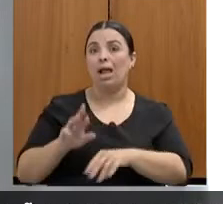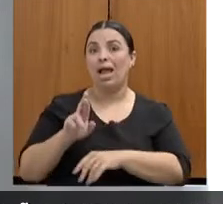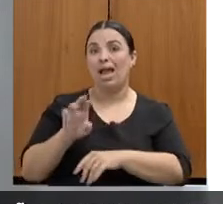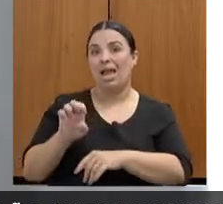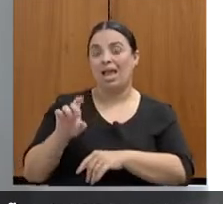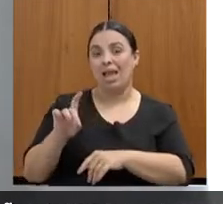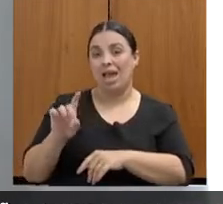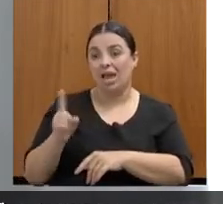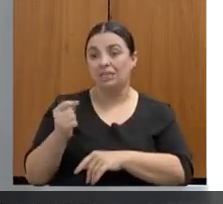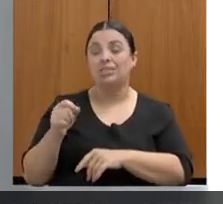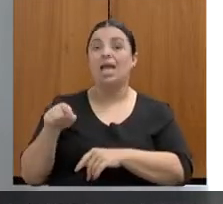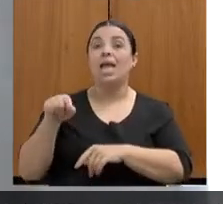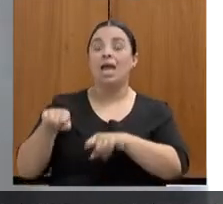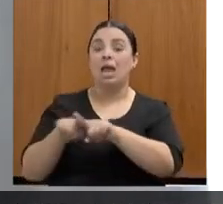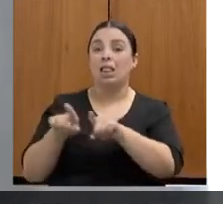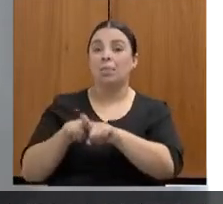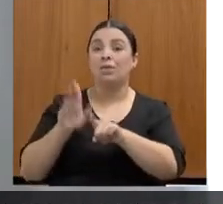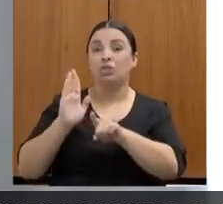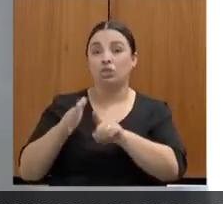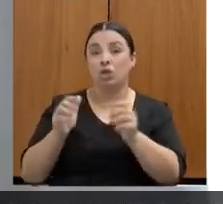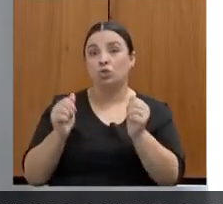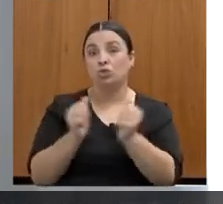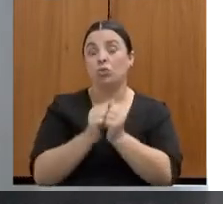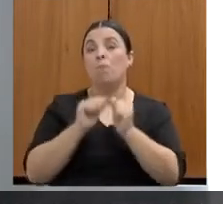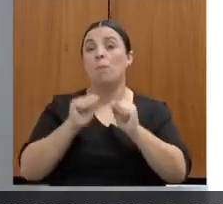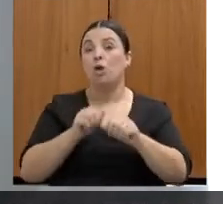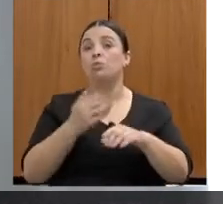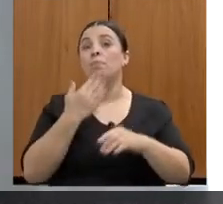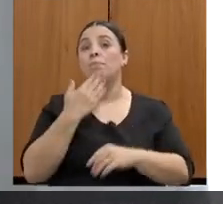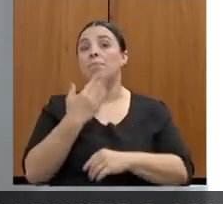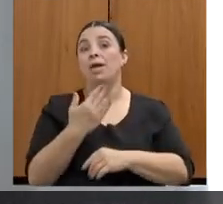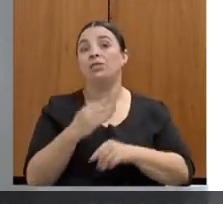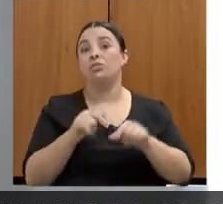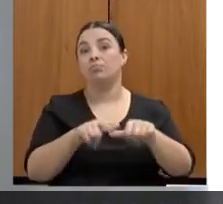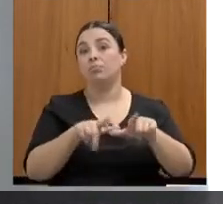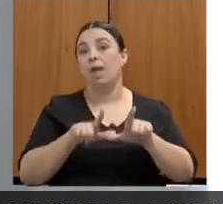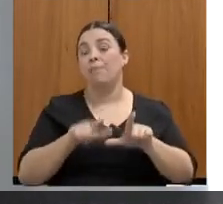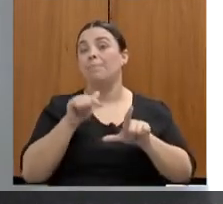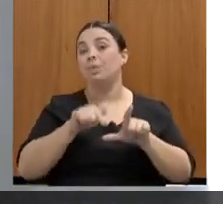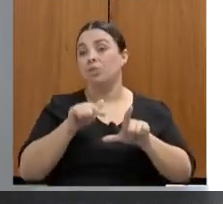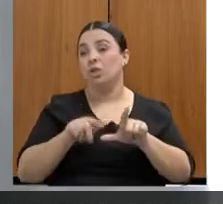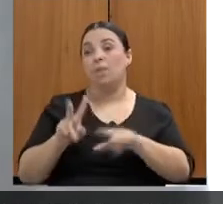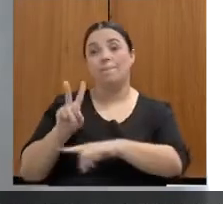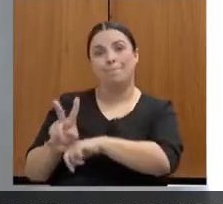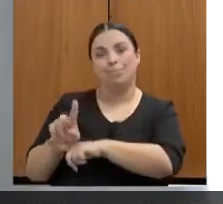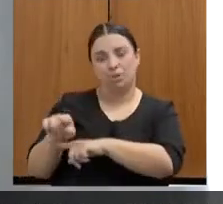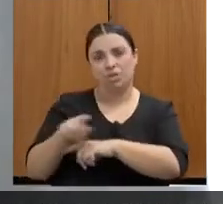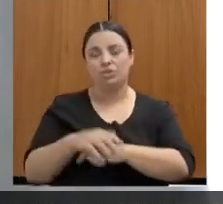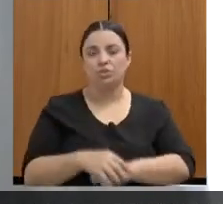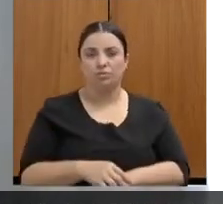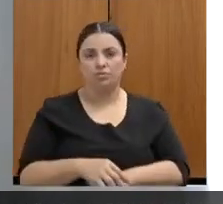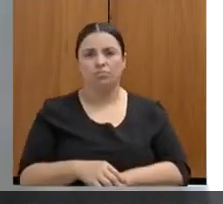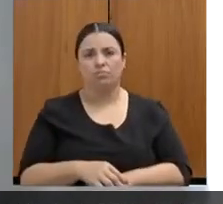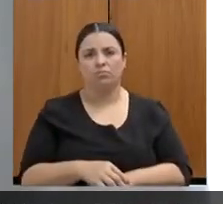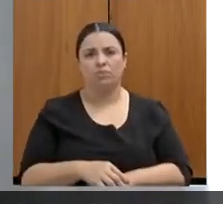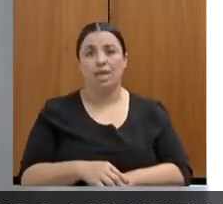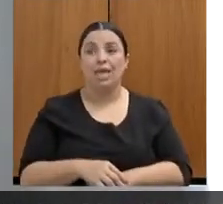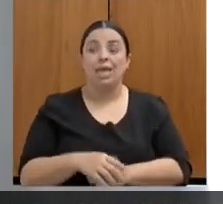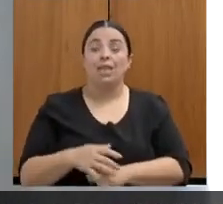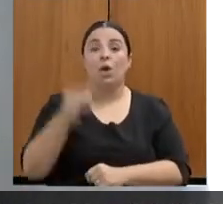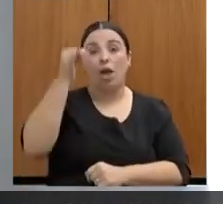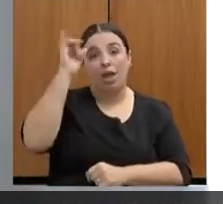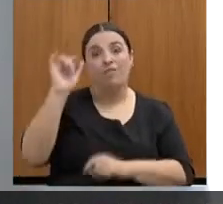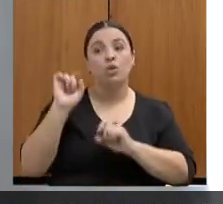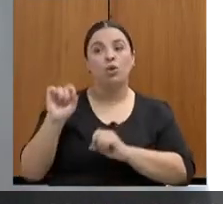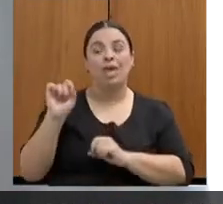fazer o requerimento de medidas protetivas. Então, com isso, a gente evita que ela tenha que falar duas vezes